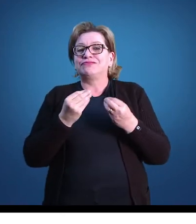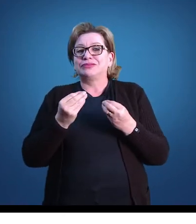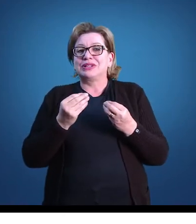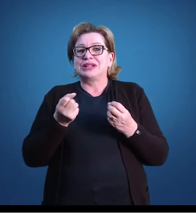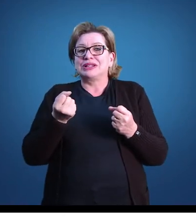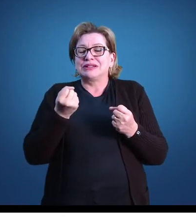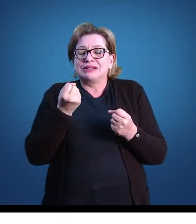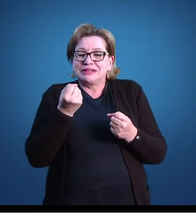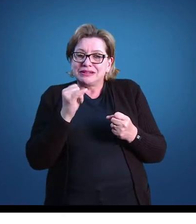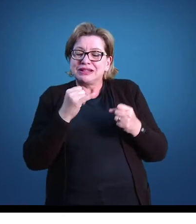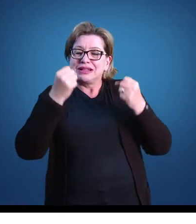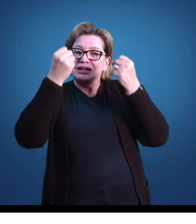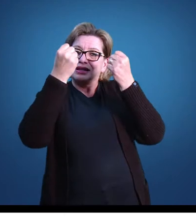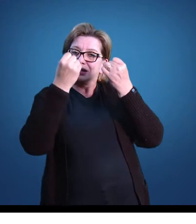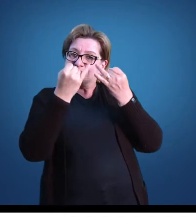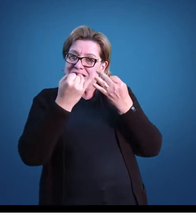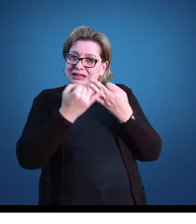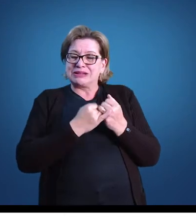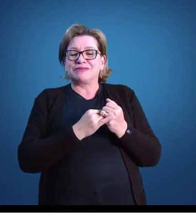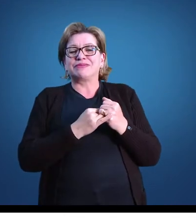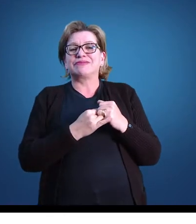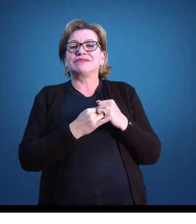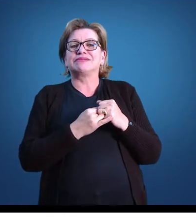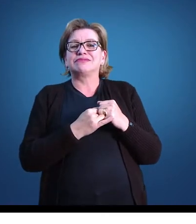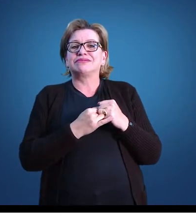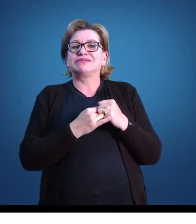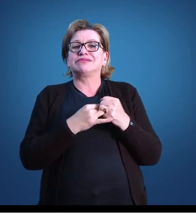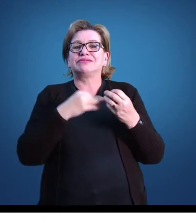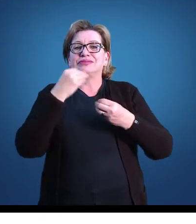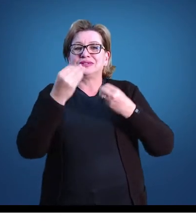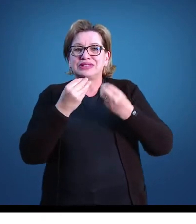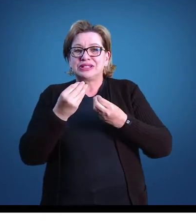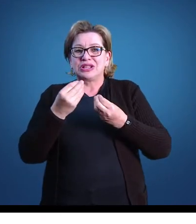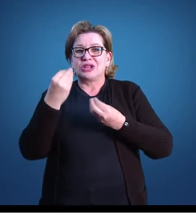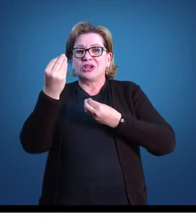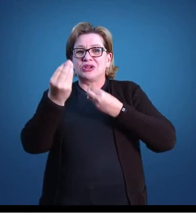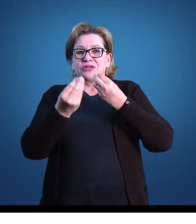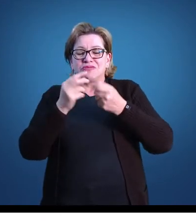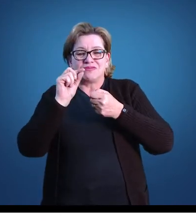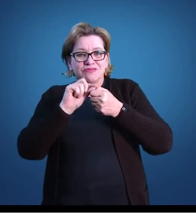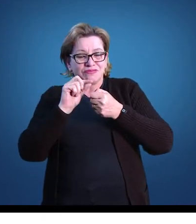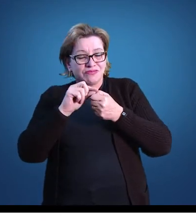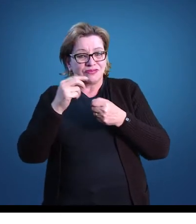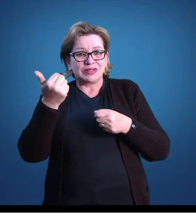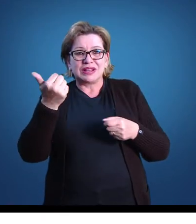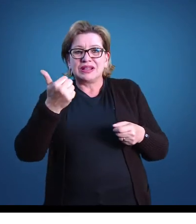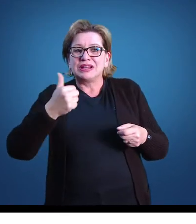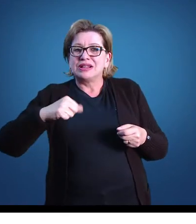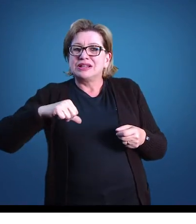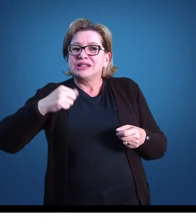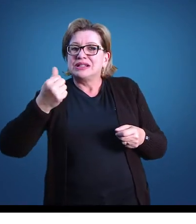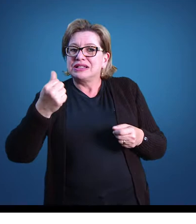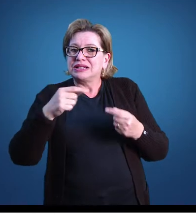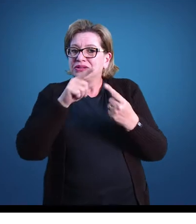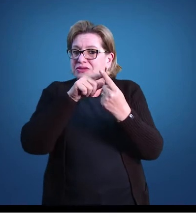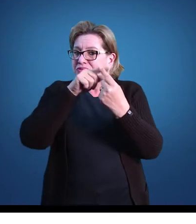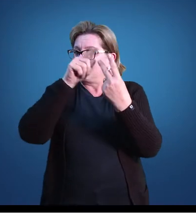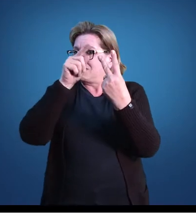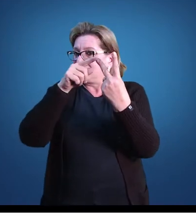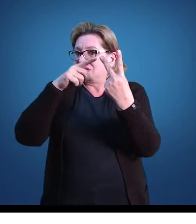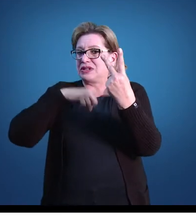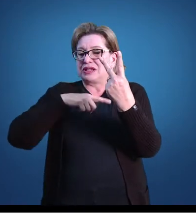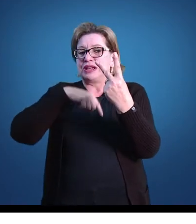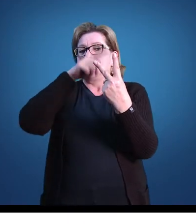Quando se fala na aplicação da avaliação, nós temos dois momentos.